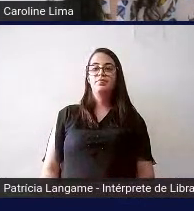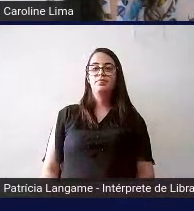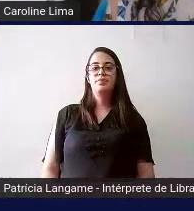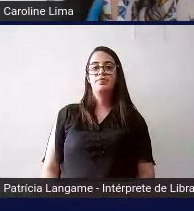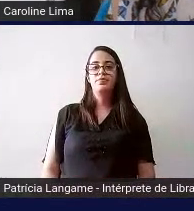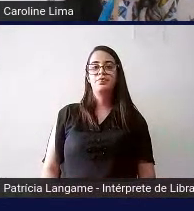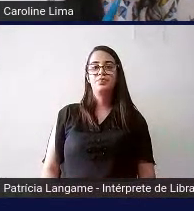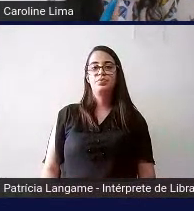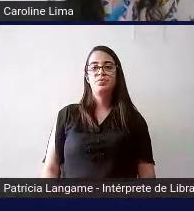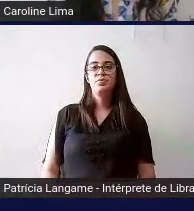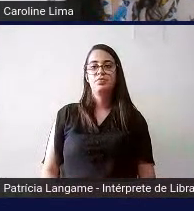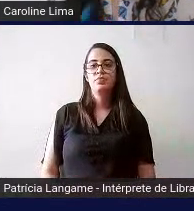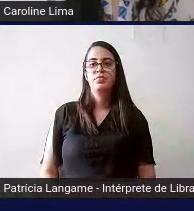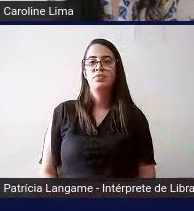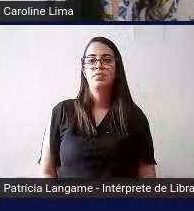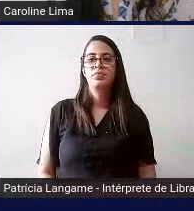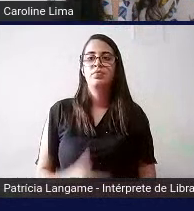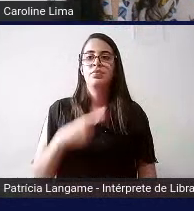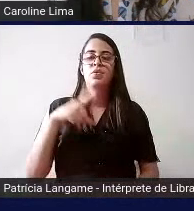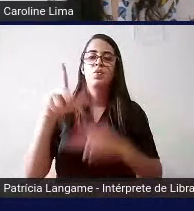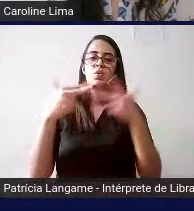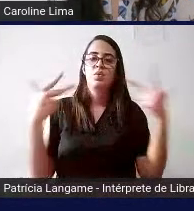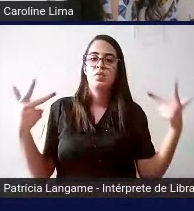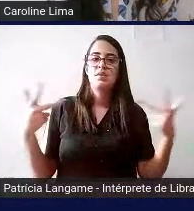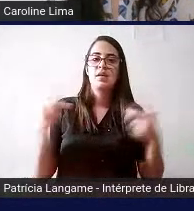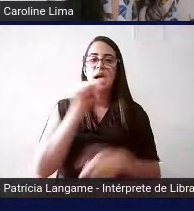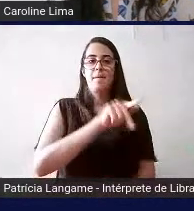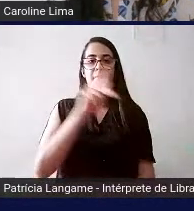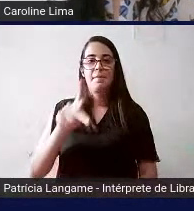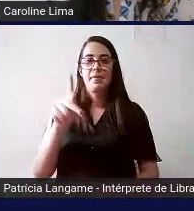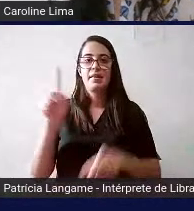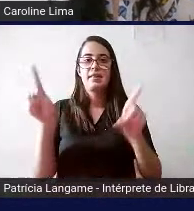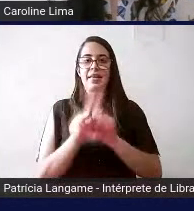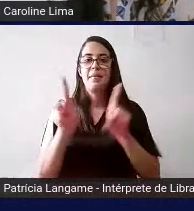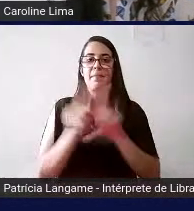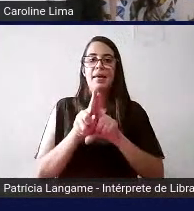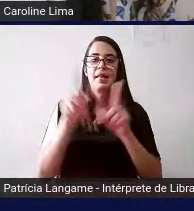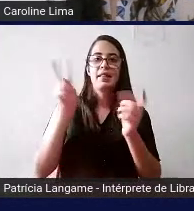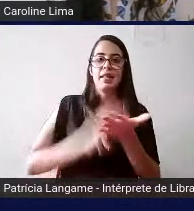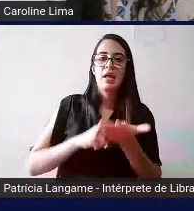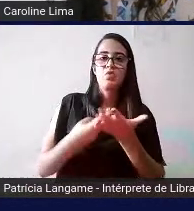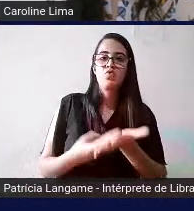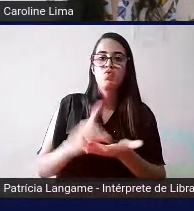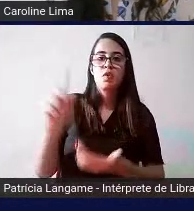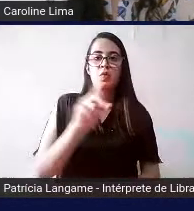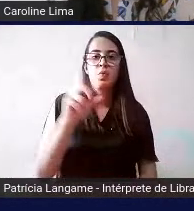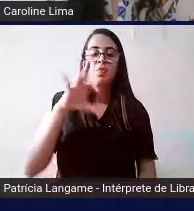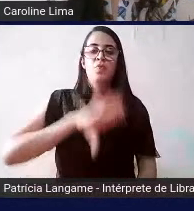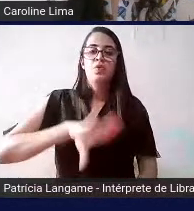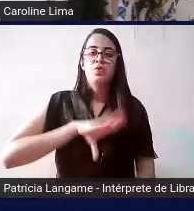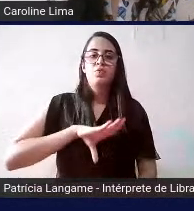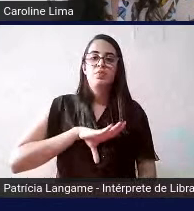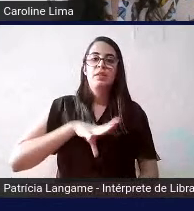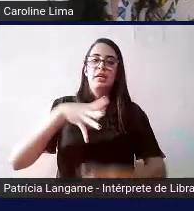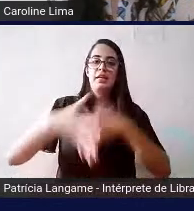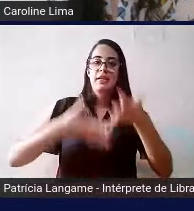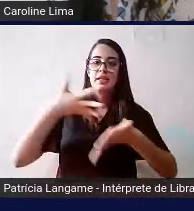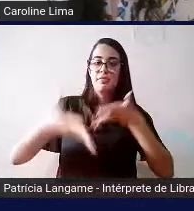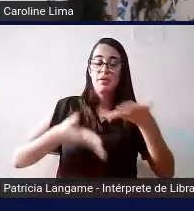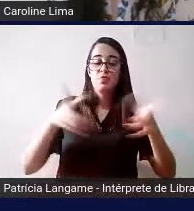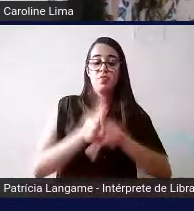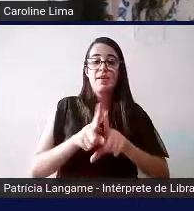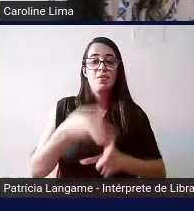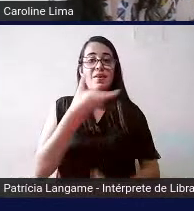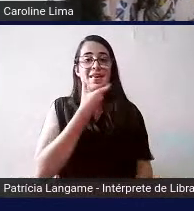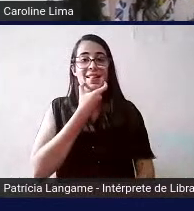tem mais uma coisa do HandTalk ele também traduz não só do português para Libras mas também do inglês para